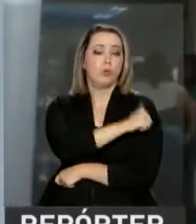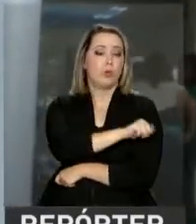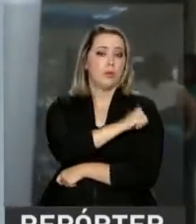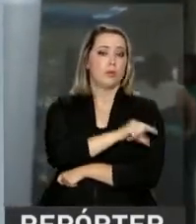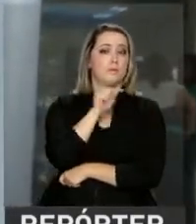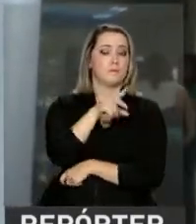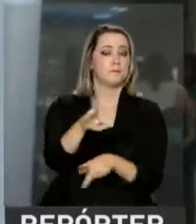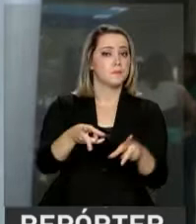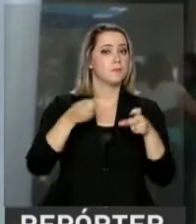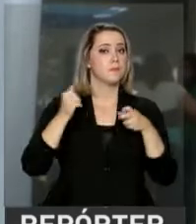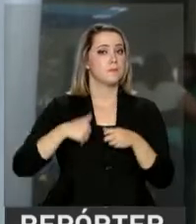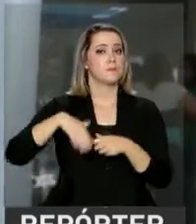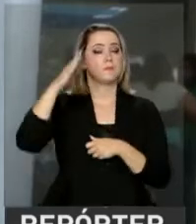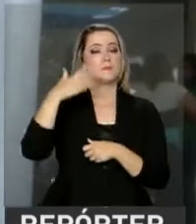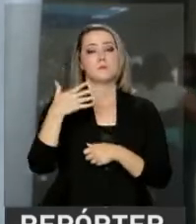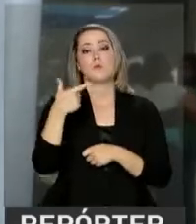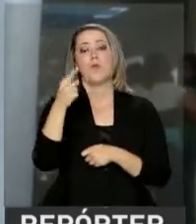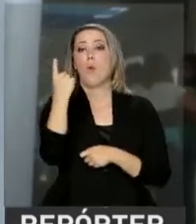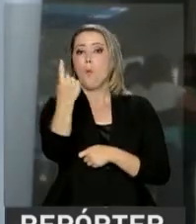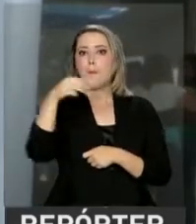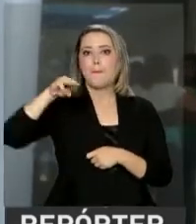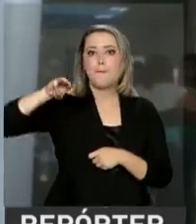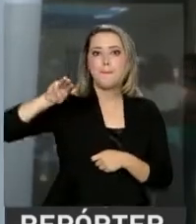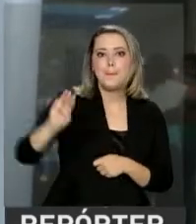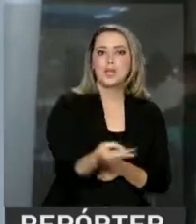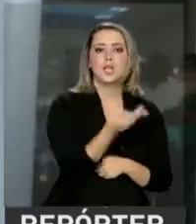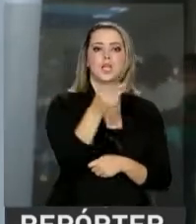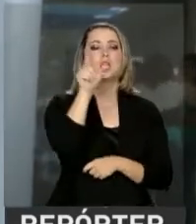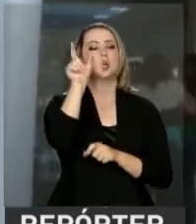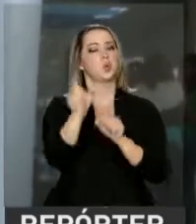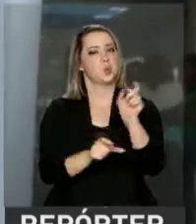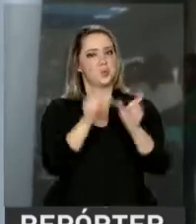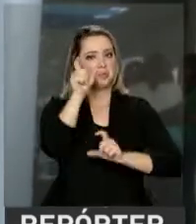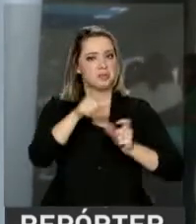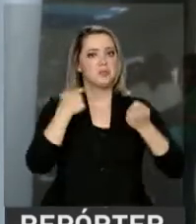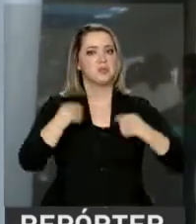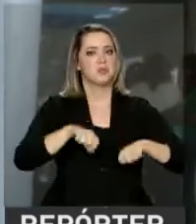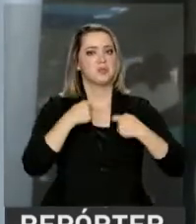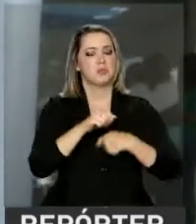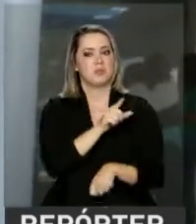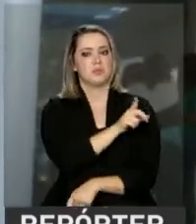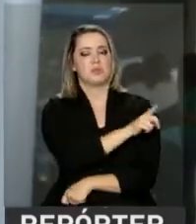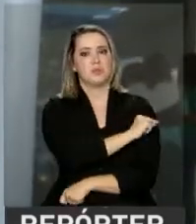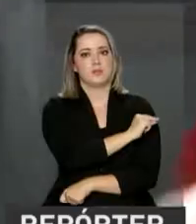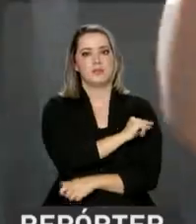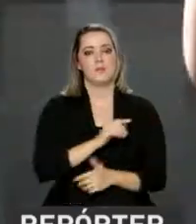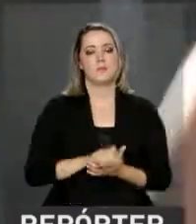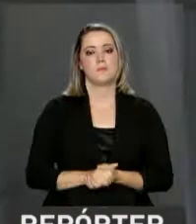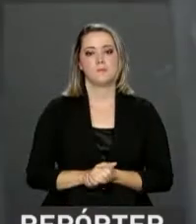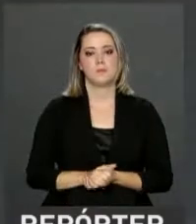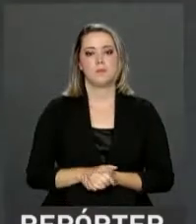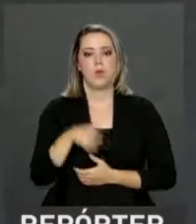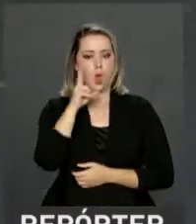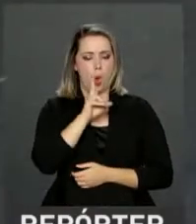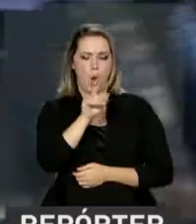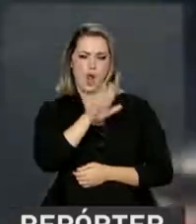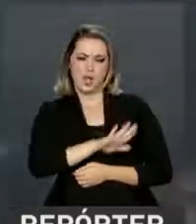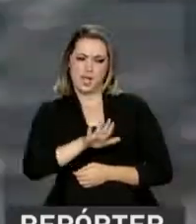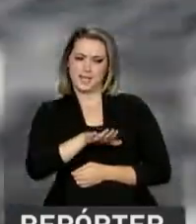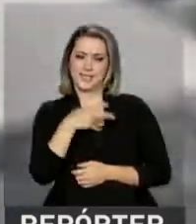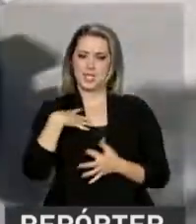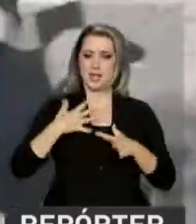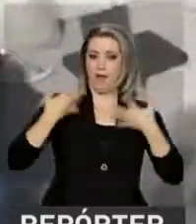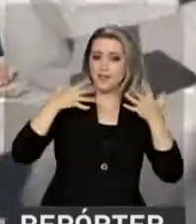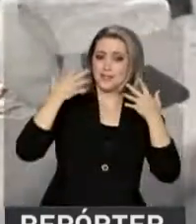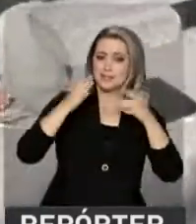de Saúde é vacinar cerca de 1 milhão e 400 mil pessoas dos grupos prioritários. Quem olha a pequena Helena, toda